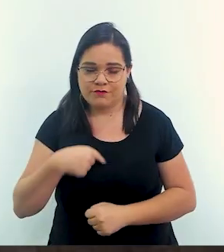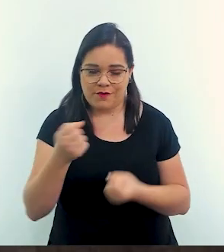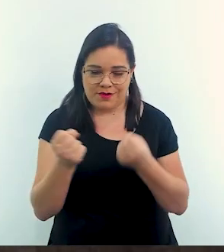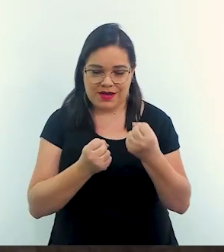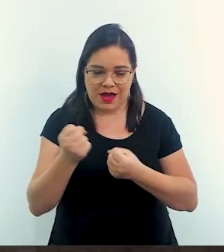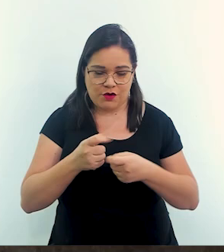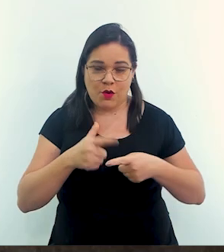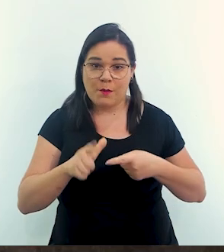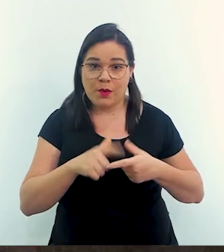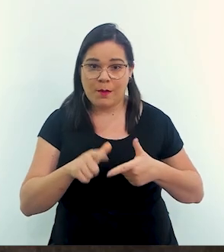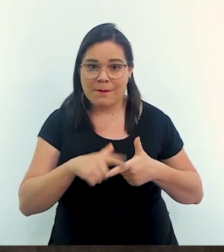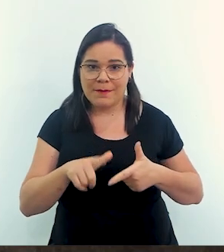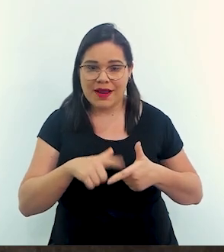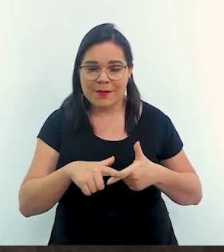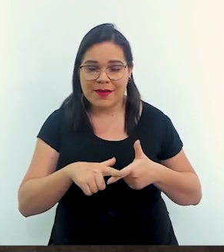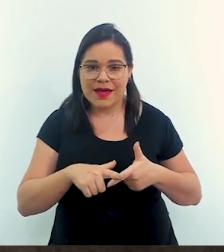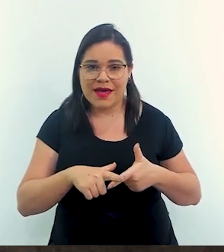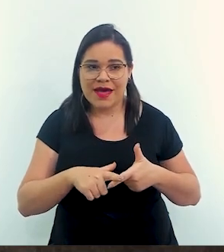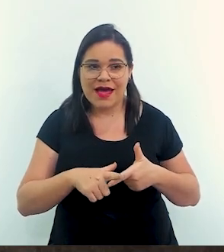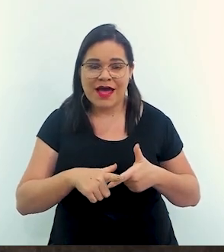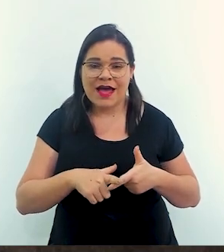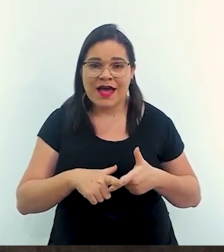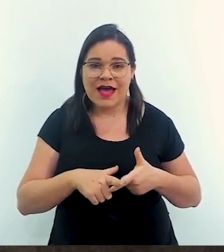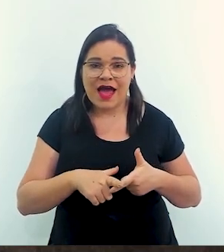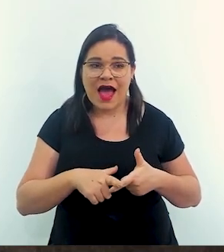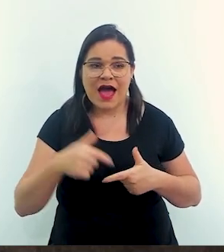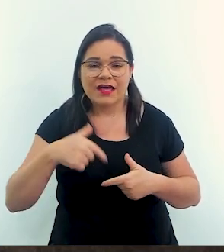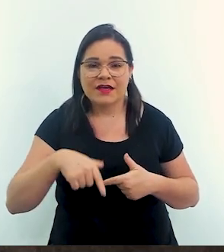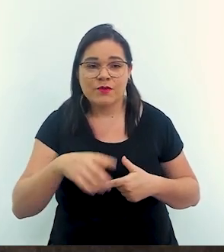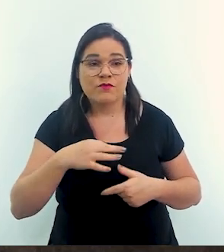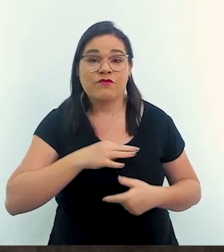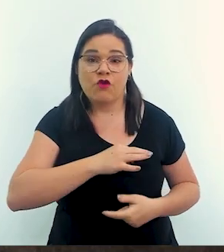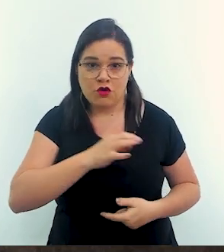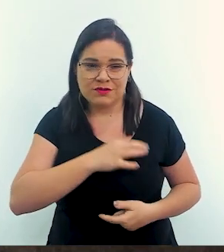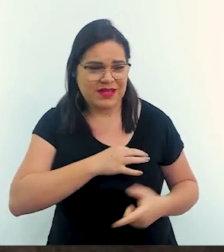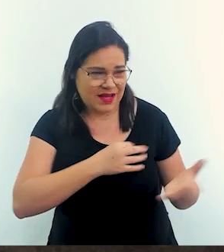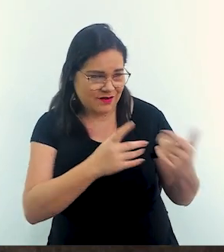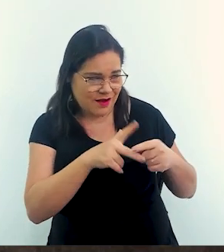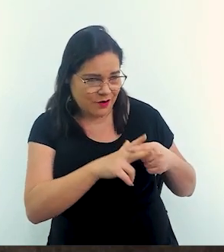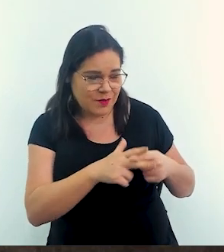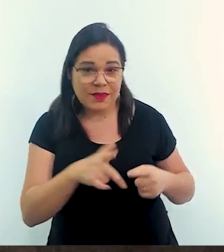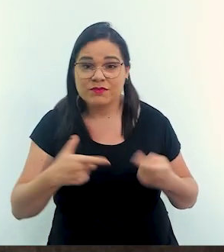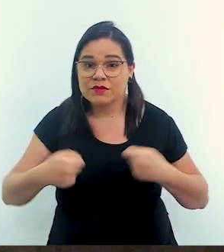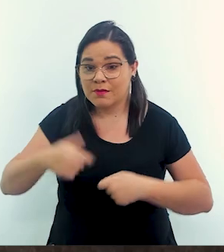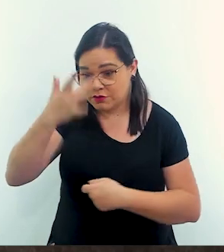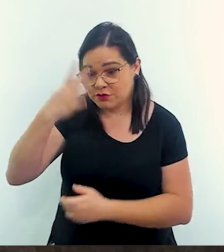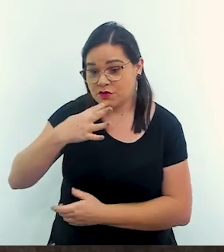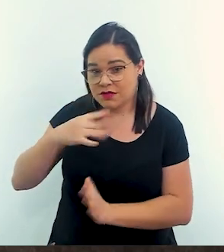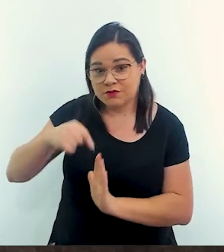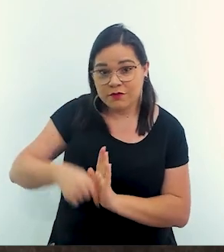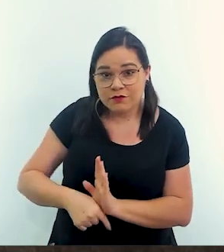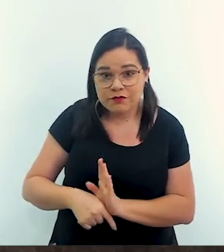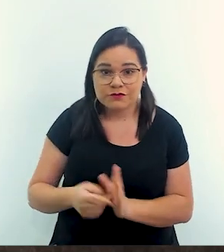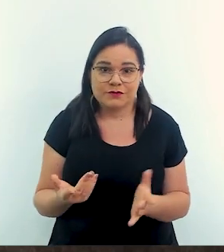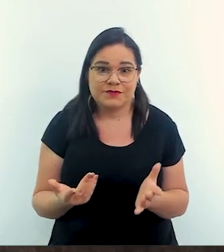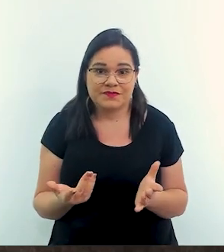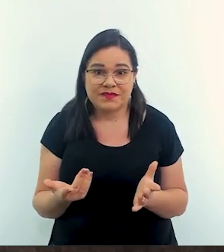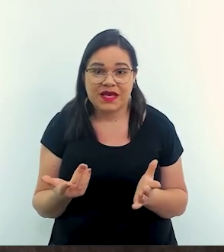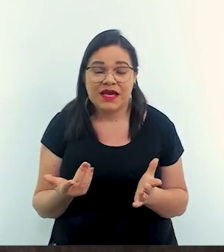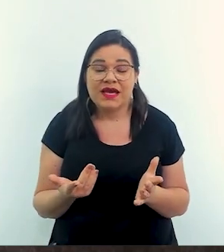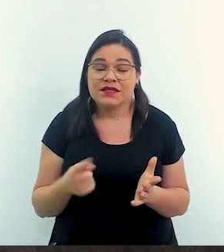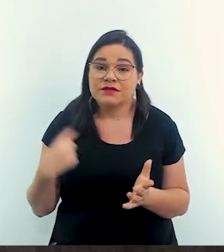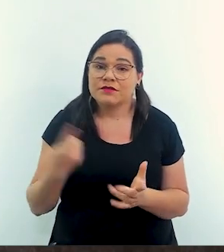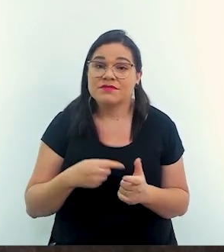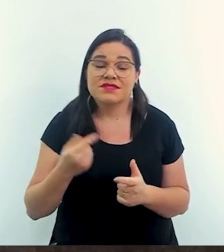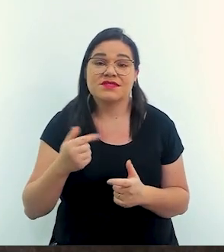não pega o seu carro que está com problema para ir um voluntário arrumar o seu carro. Você precisa de um especialista nessa área. Então